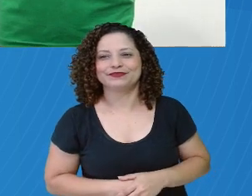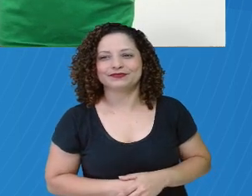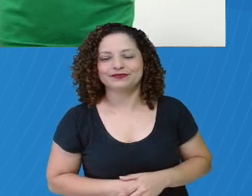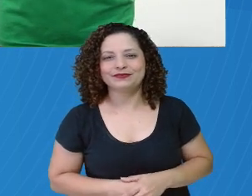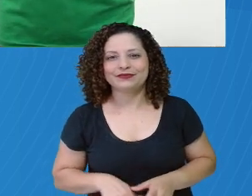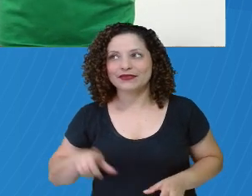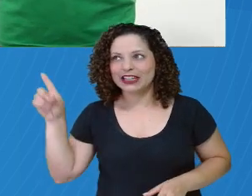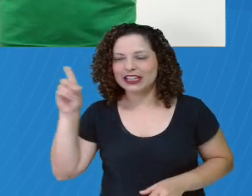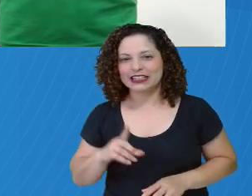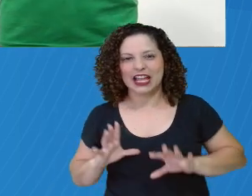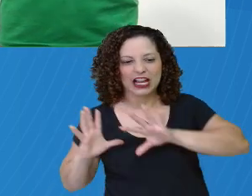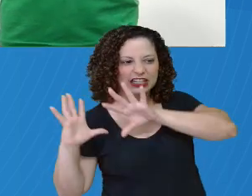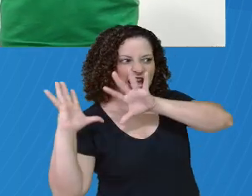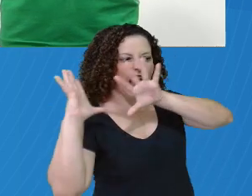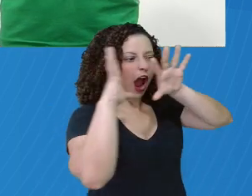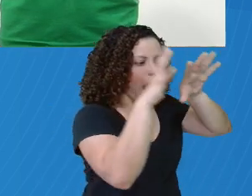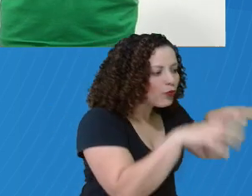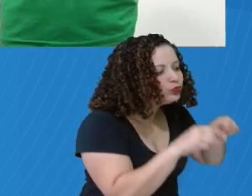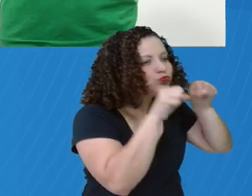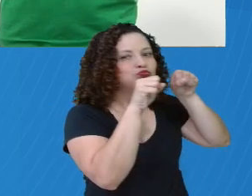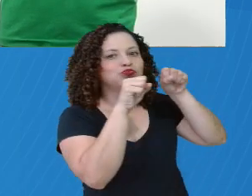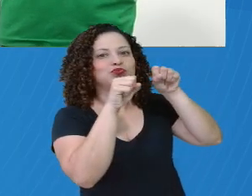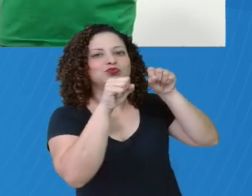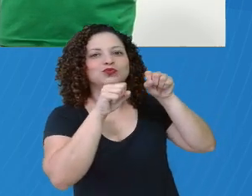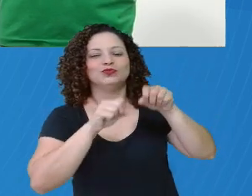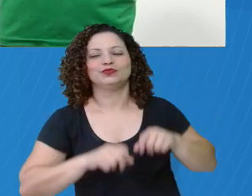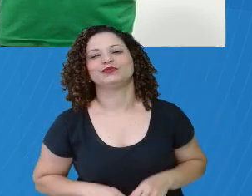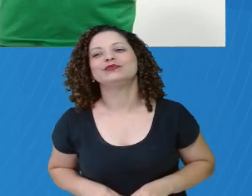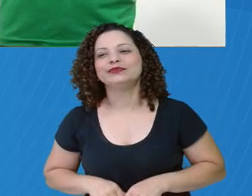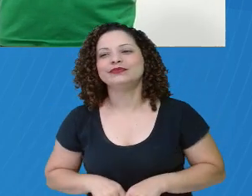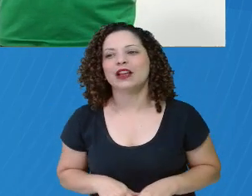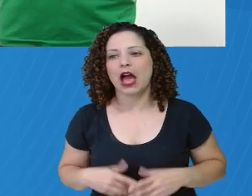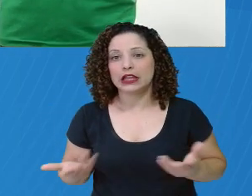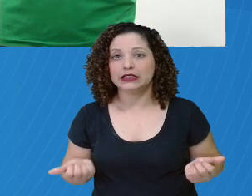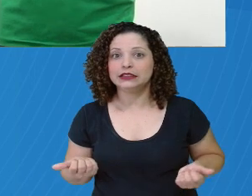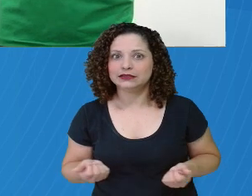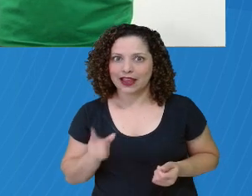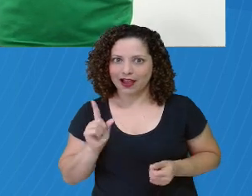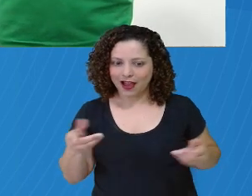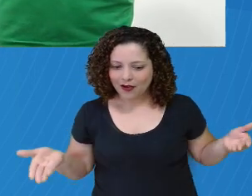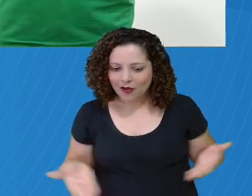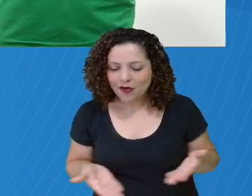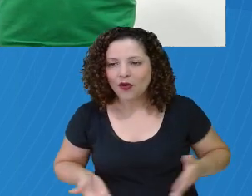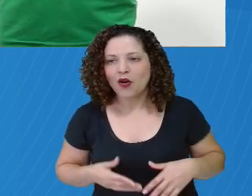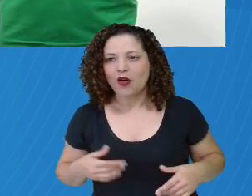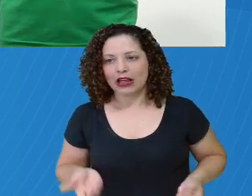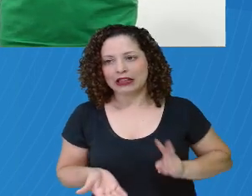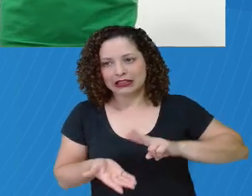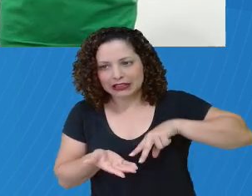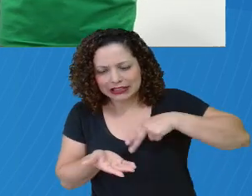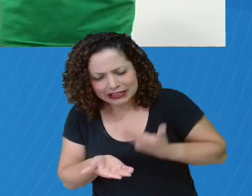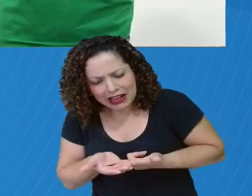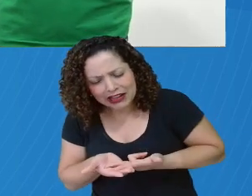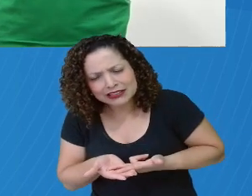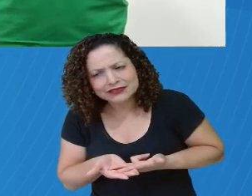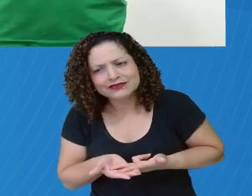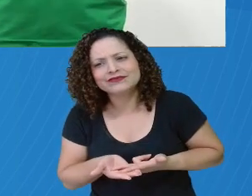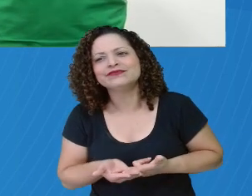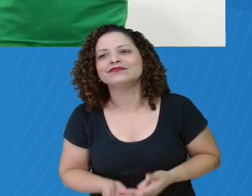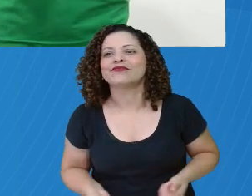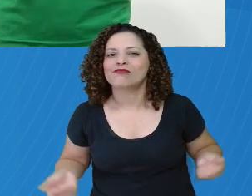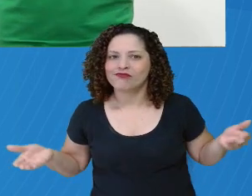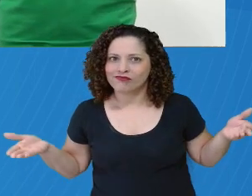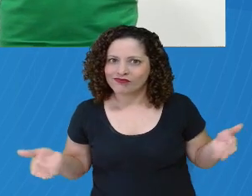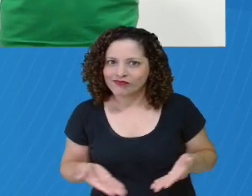papando a vovó. Aí ficou lá deitadinho, né? Com a vovózinha. Agora